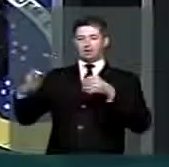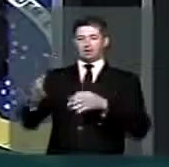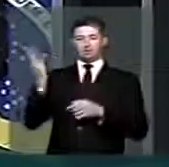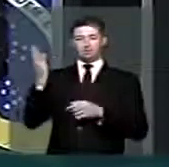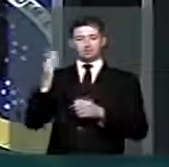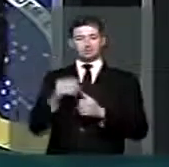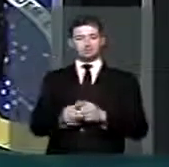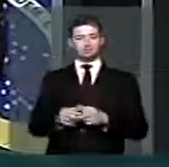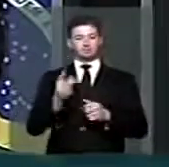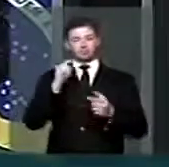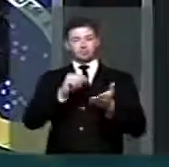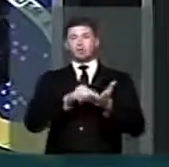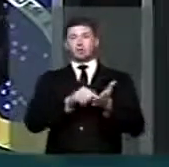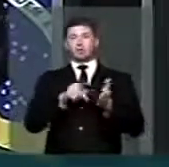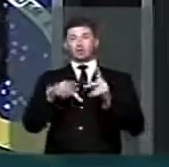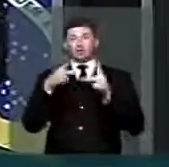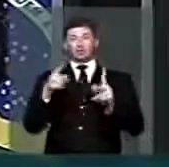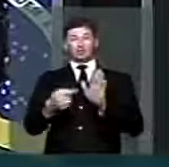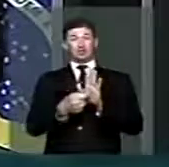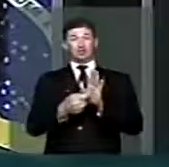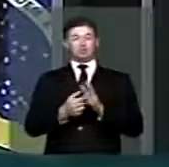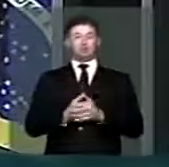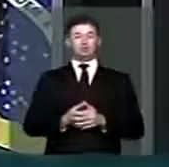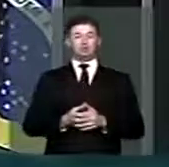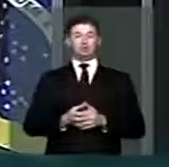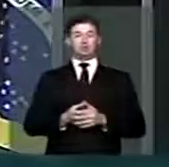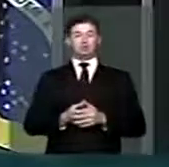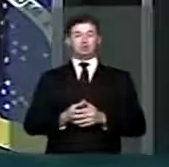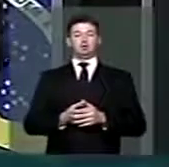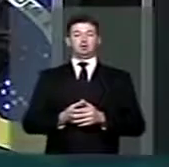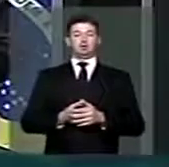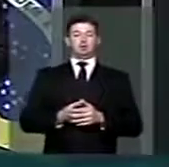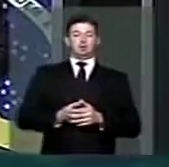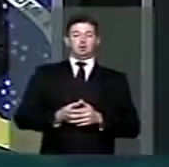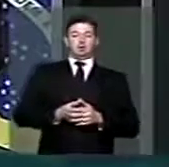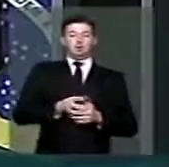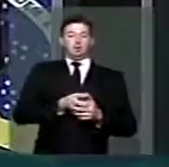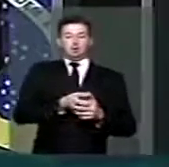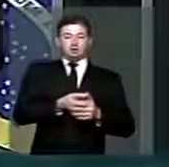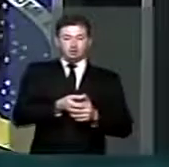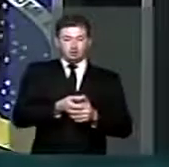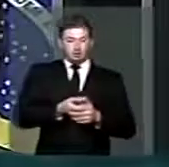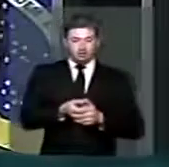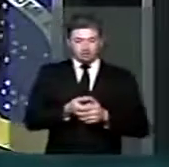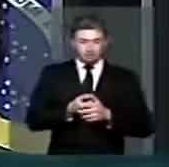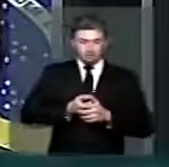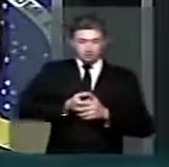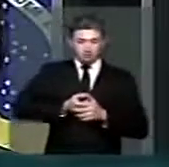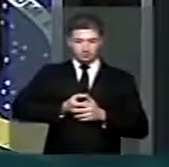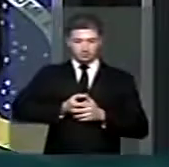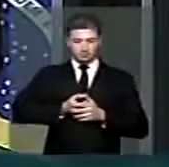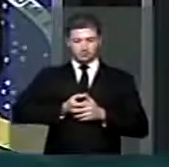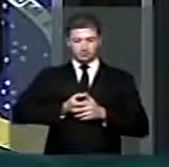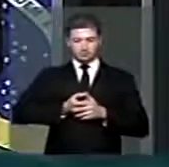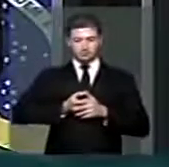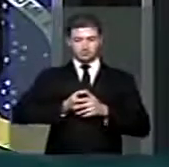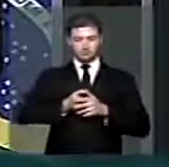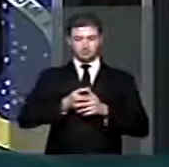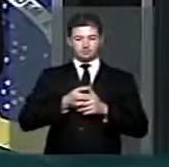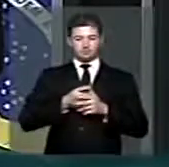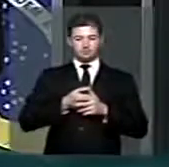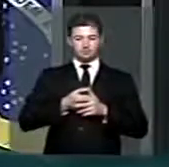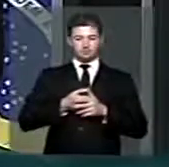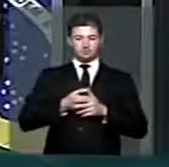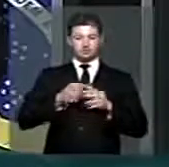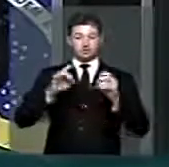considerando, Sr. Presidente, que esse projeto, ele estende, apenas para clarificar aqui os nobres colegas, ele estende as hipóteses